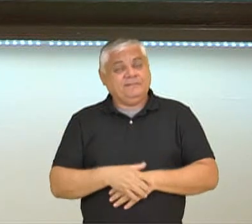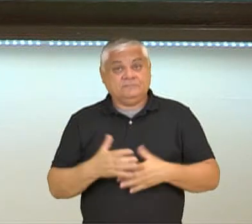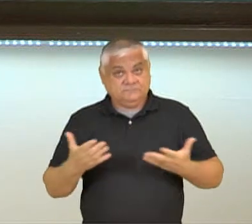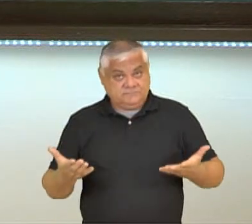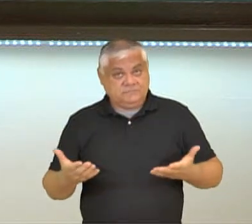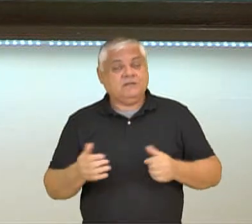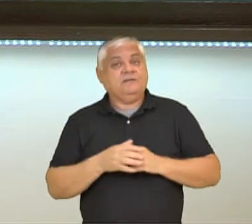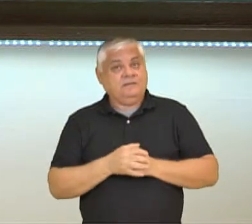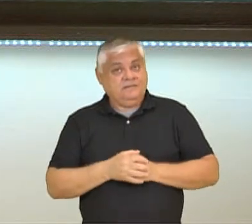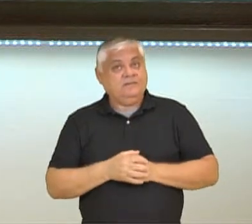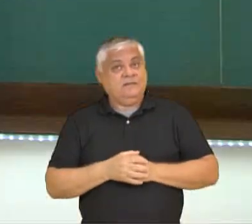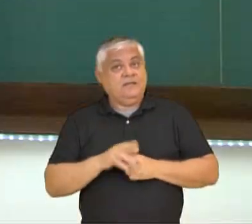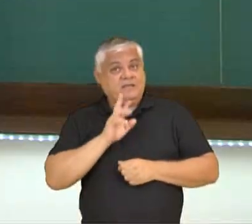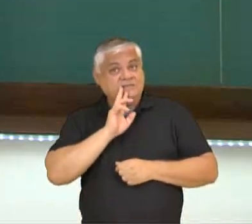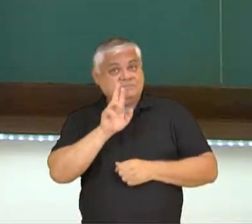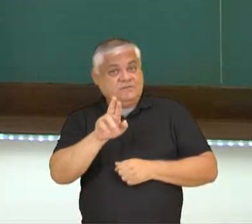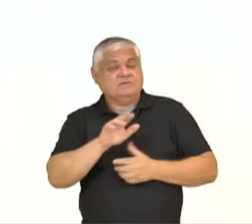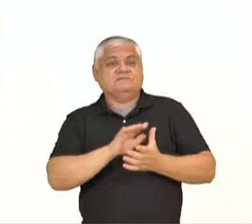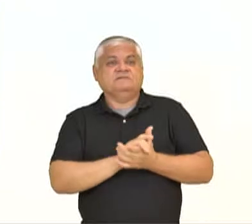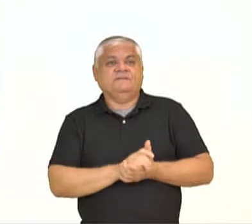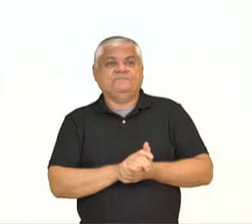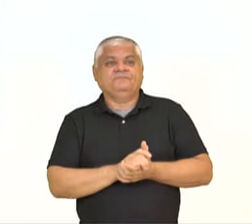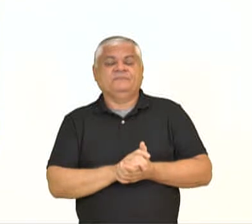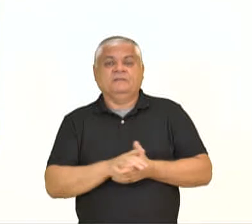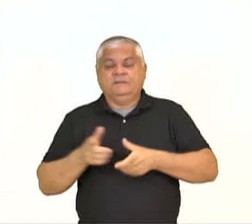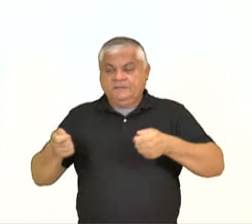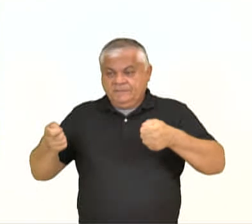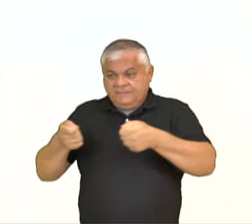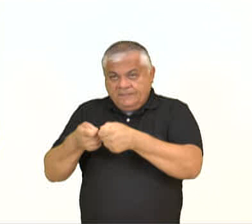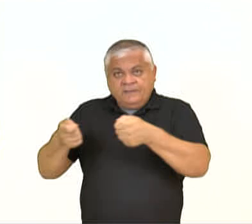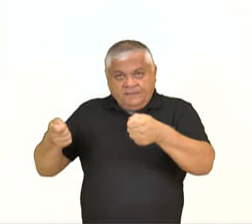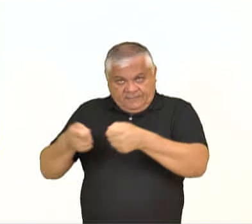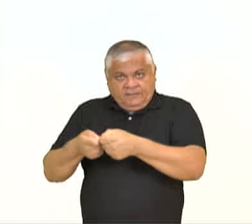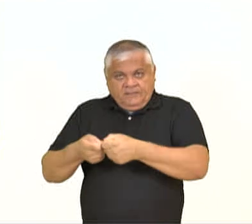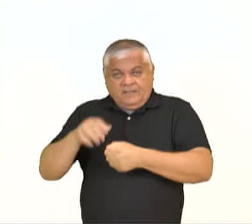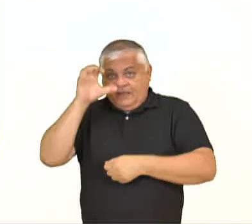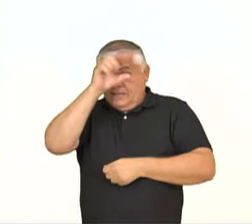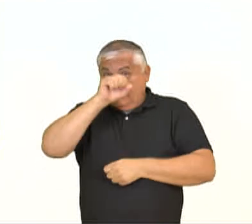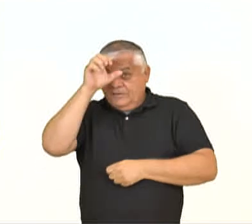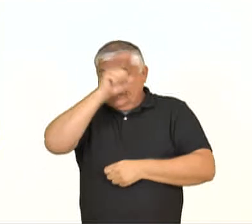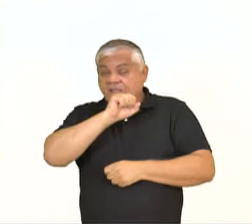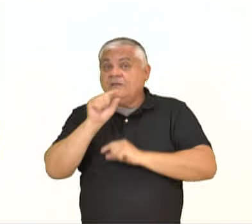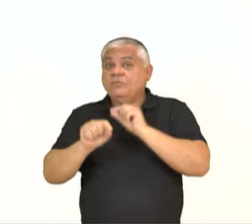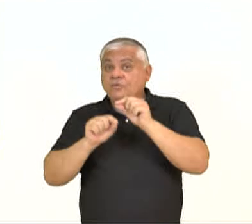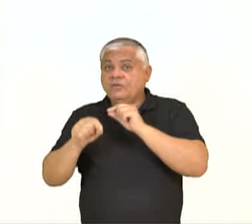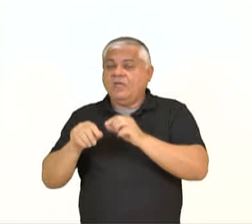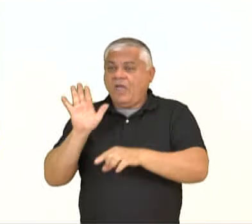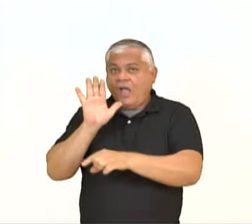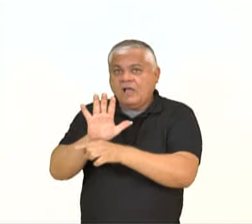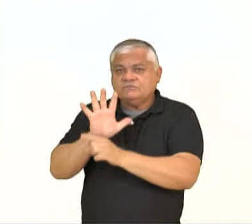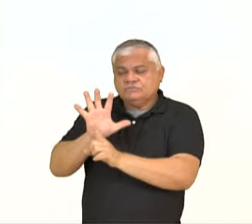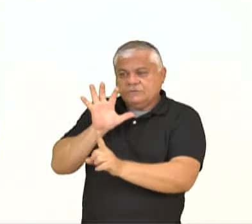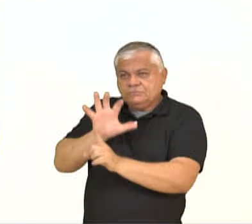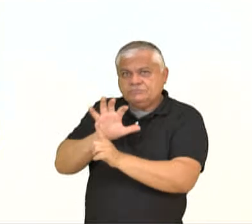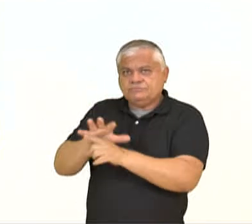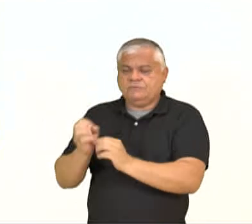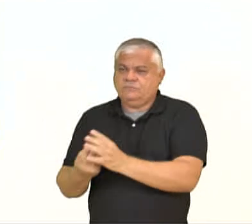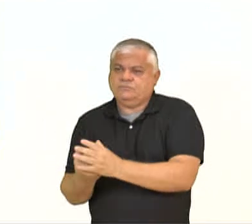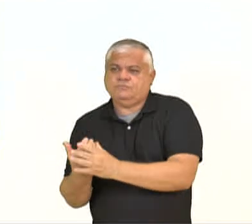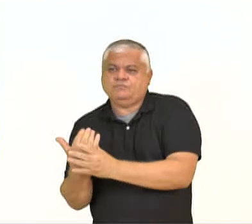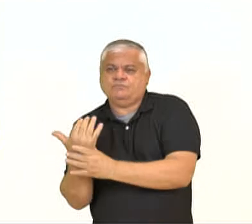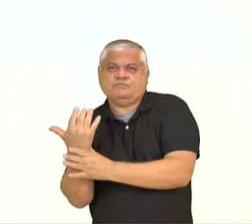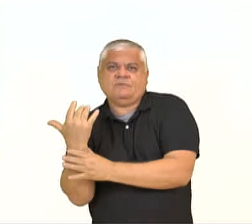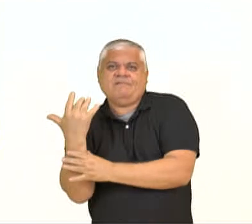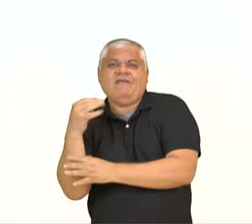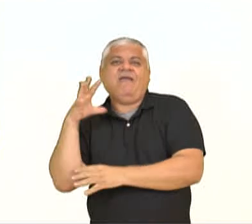botânica responde. Olha lá. A poda, por exemplo, que nós aprendemos nessa aula, incentiva o crescimento das plantas,